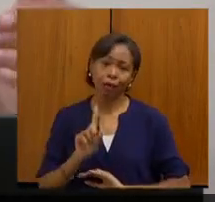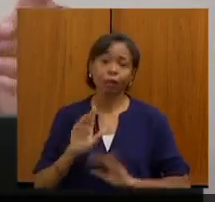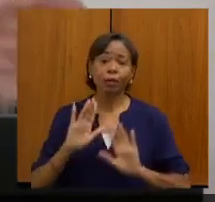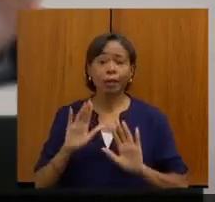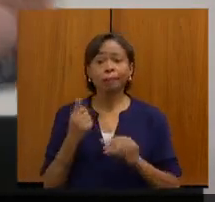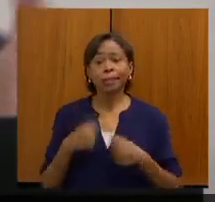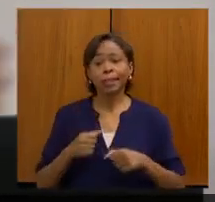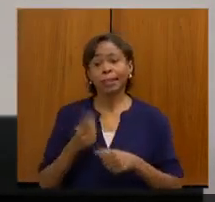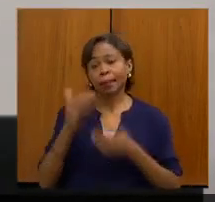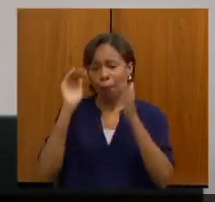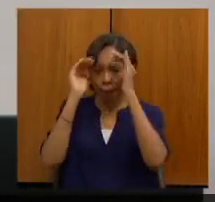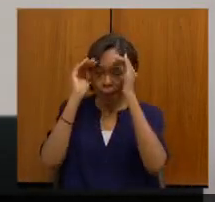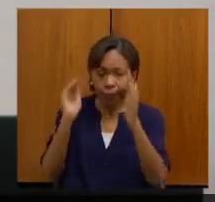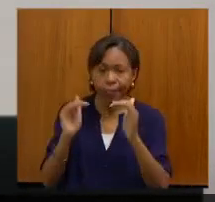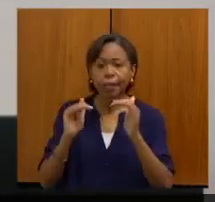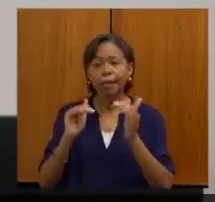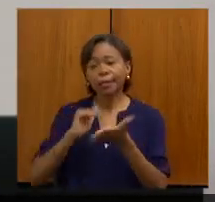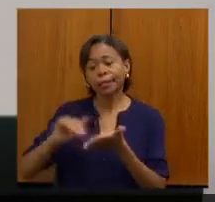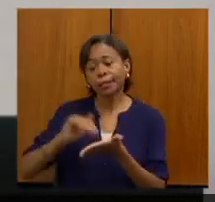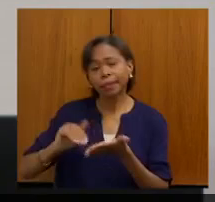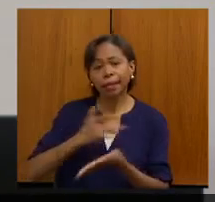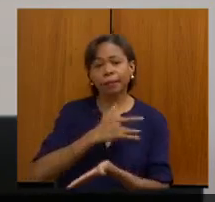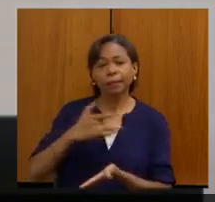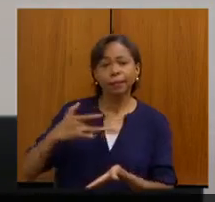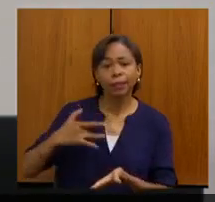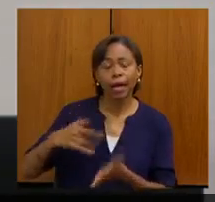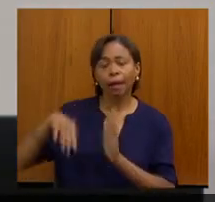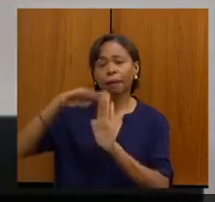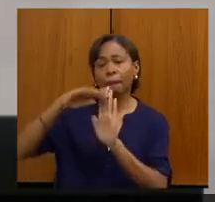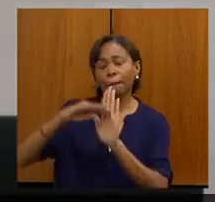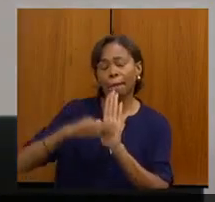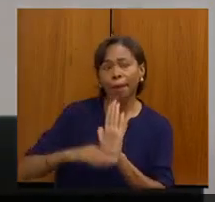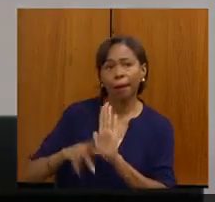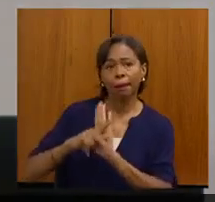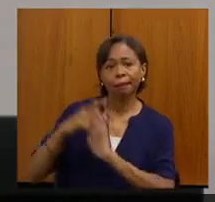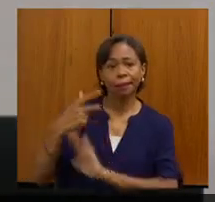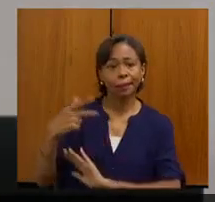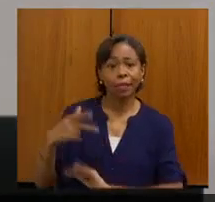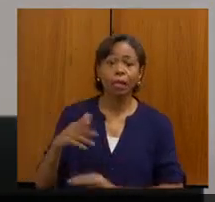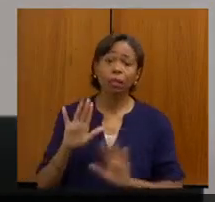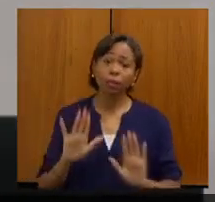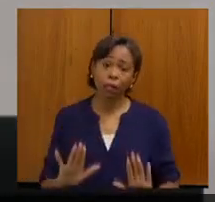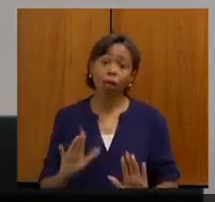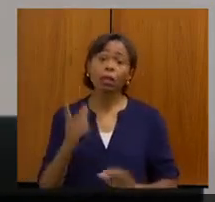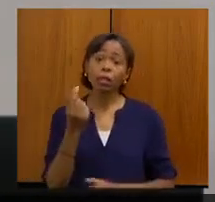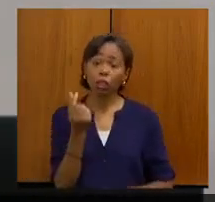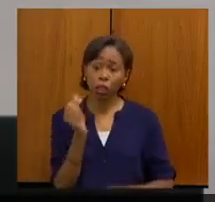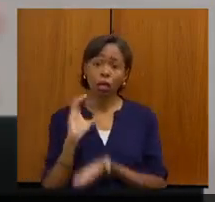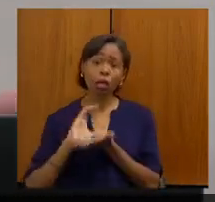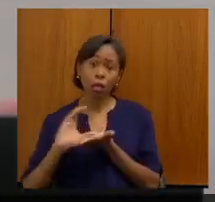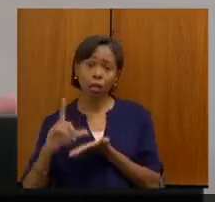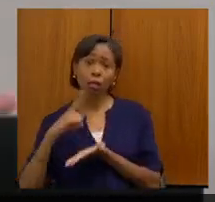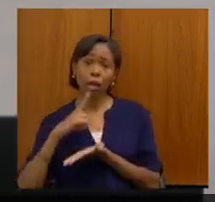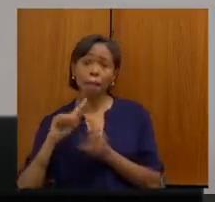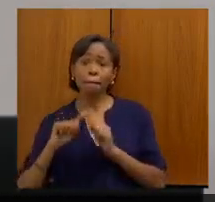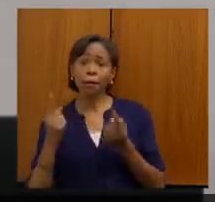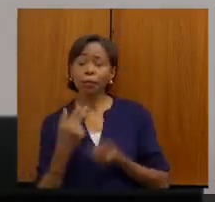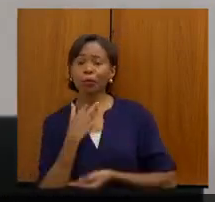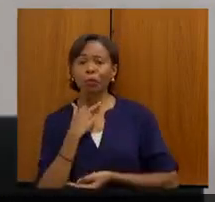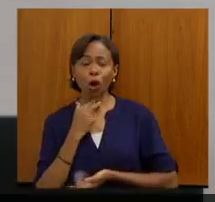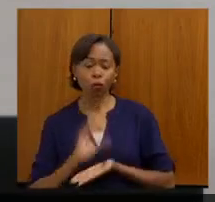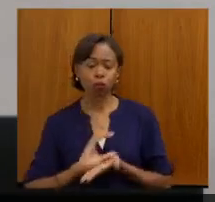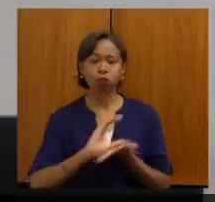programado da Secretaria do Estado. Isso, às vezes, a gente acaba tendo o recurso, mas não utiliza naquilo que a gente